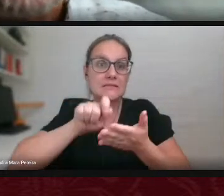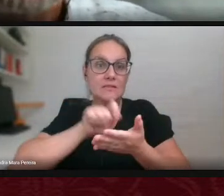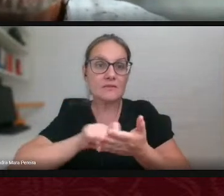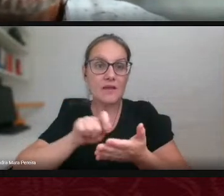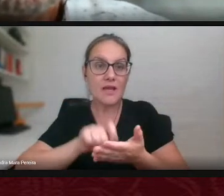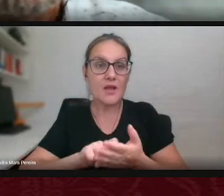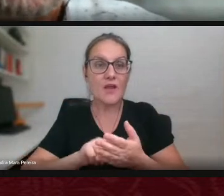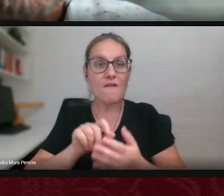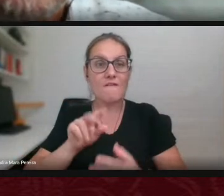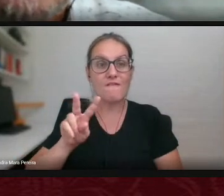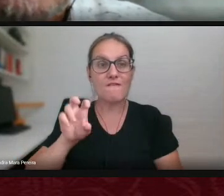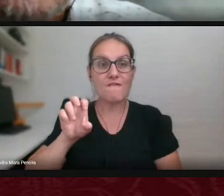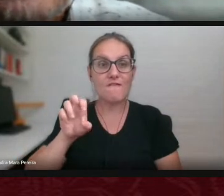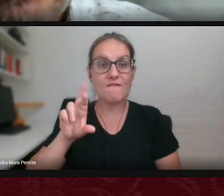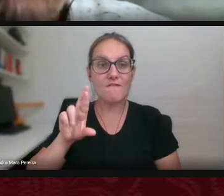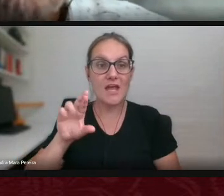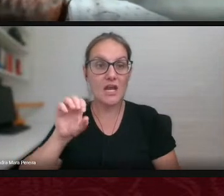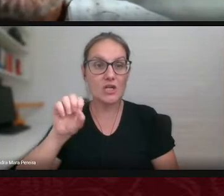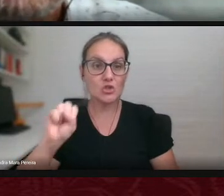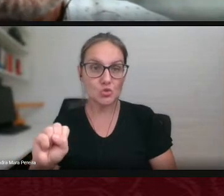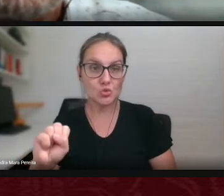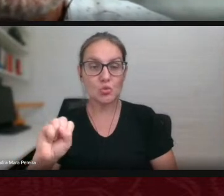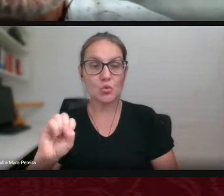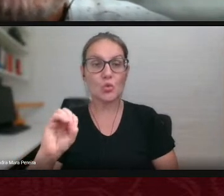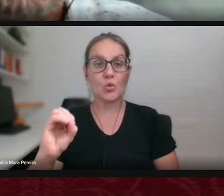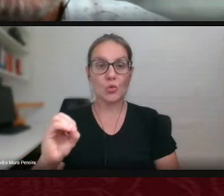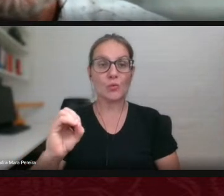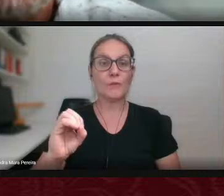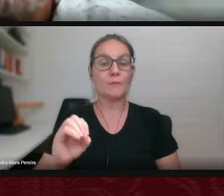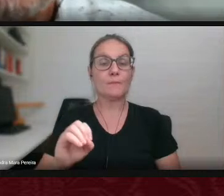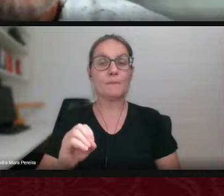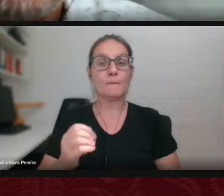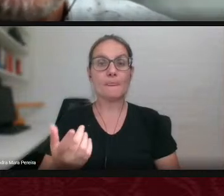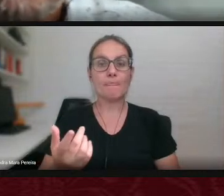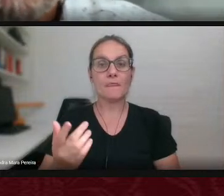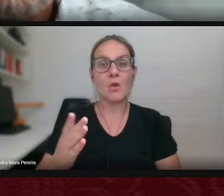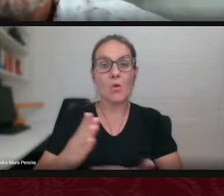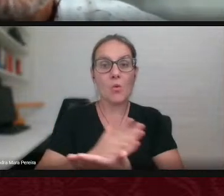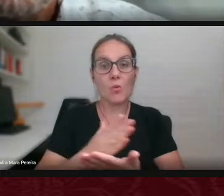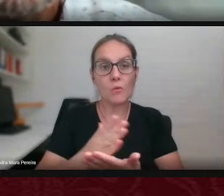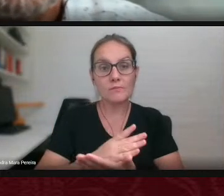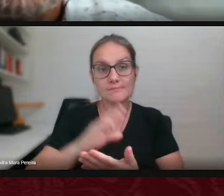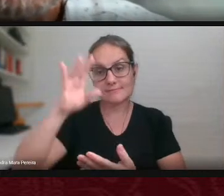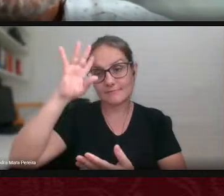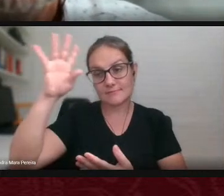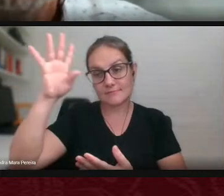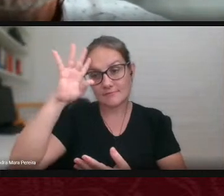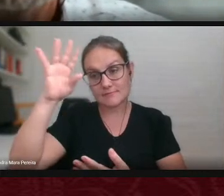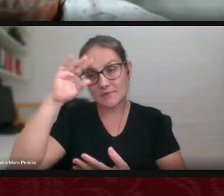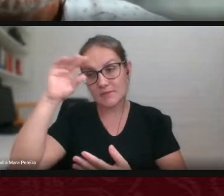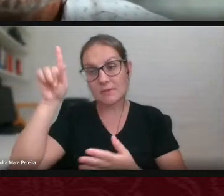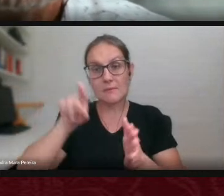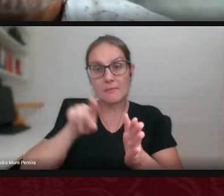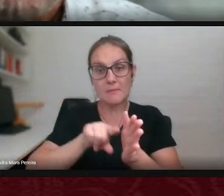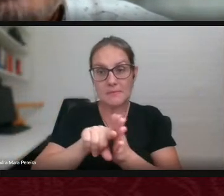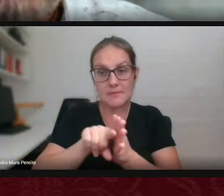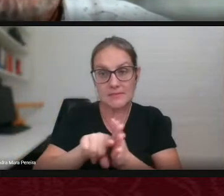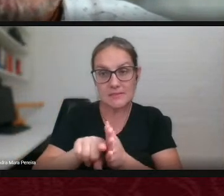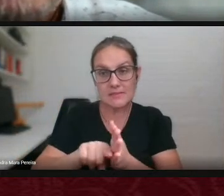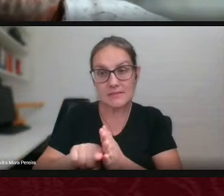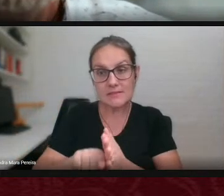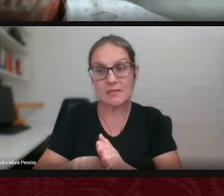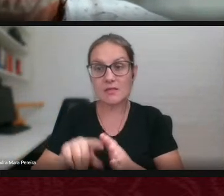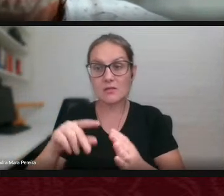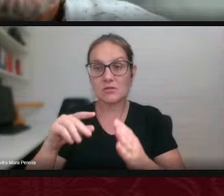mais inverso algo das nossas reflexões das nossas pesquisas das